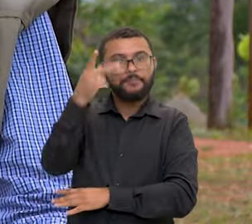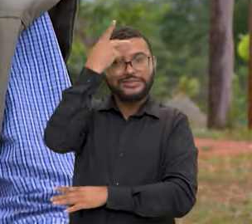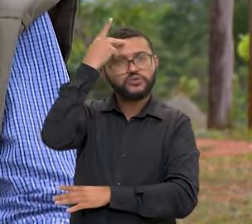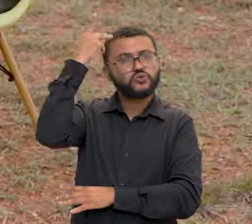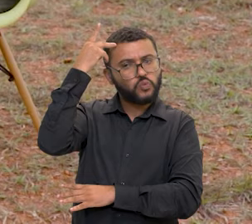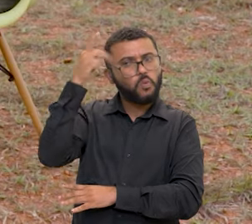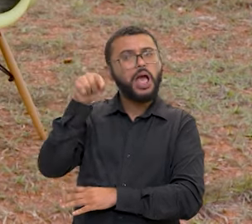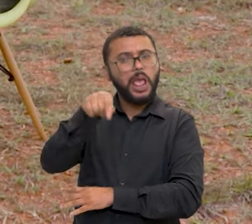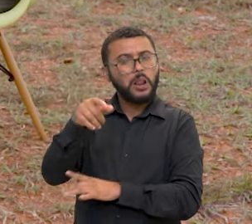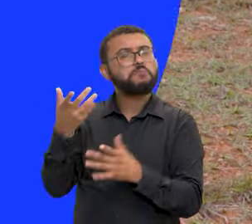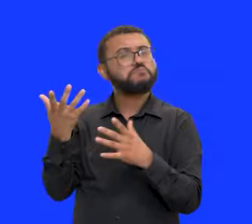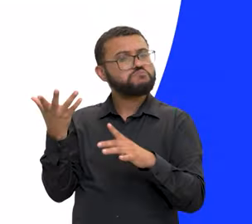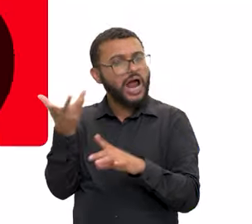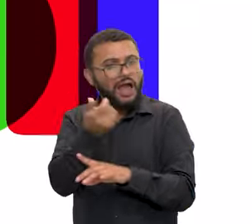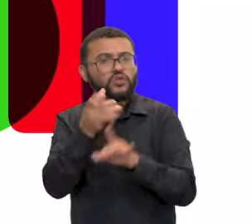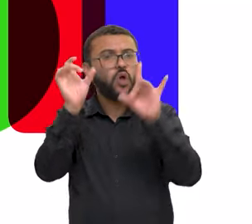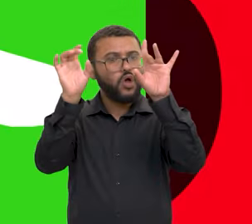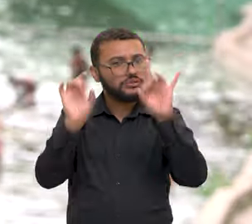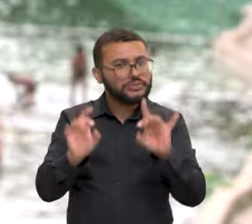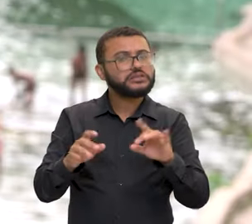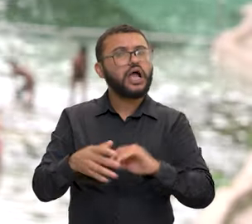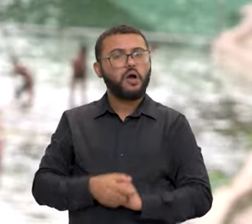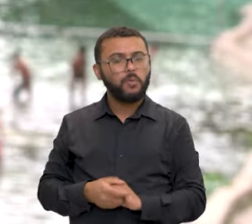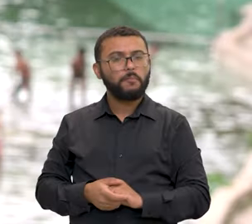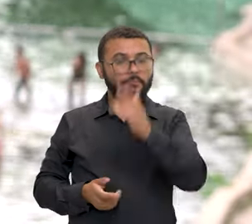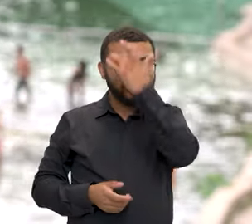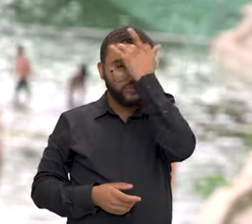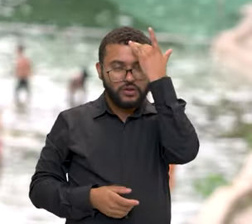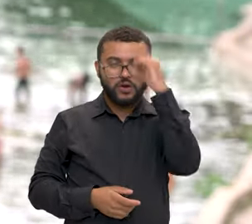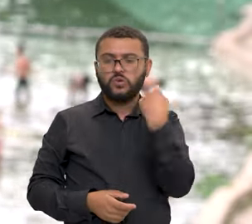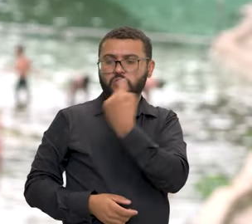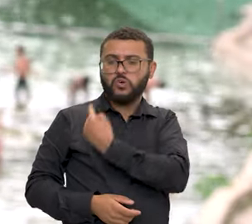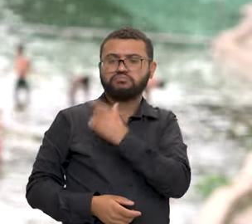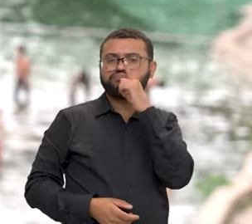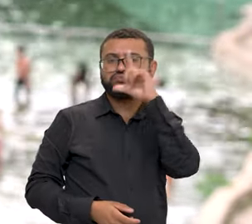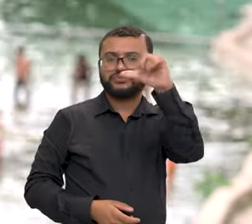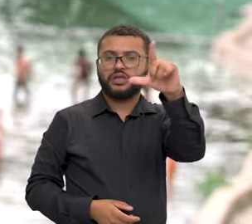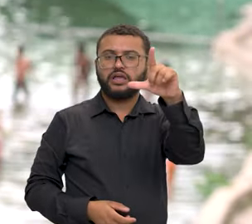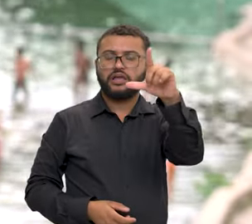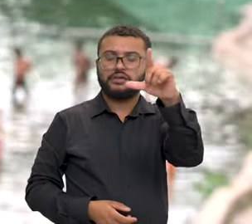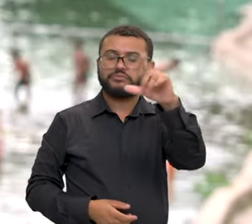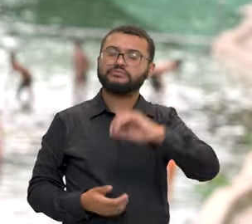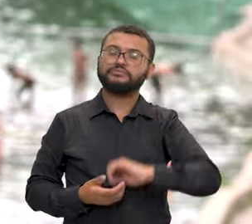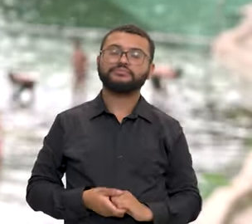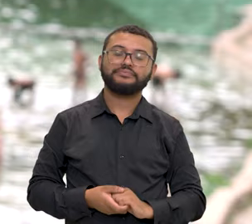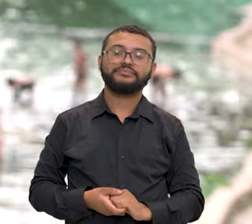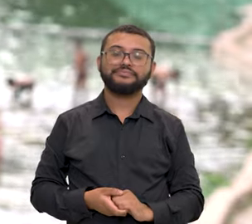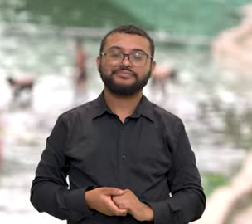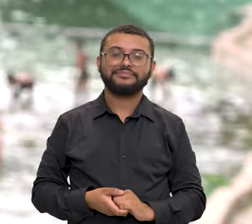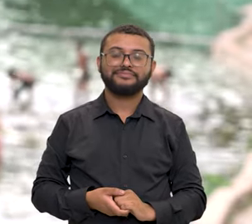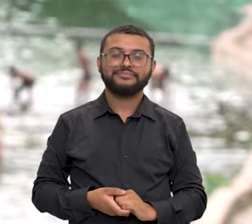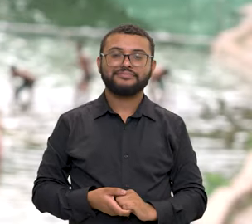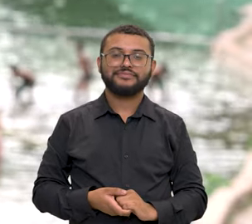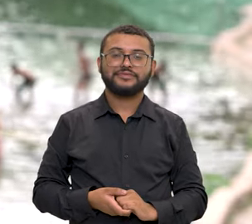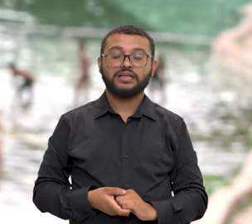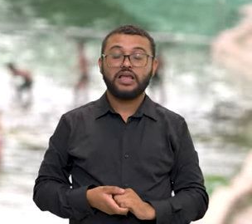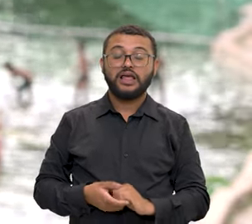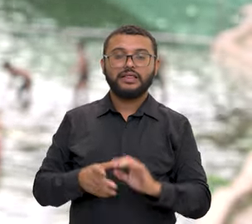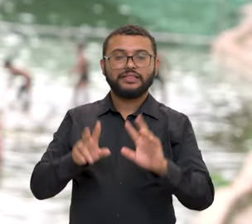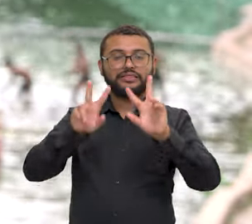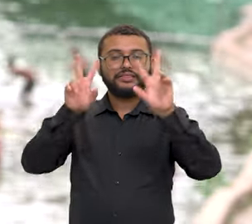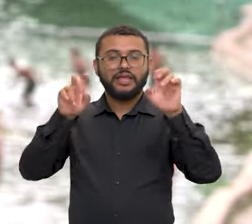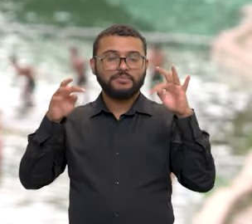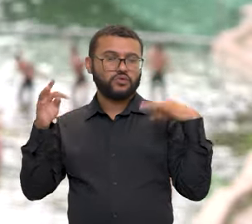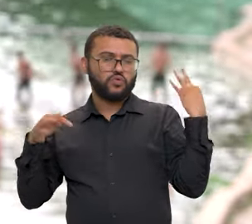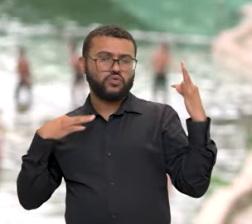com essa prática. No turismo, houve um esforço considerável para promover destinos nacionais,